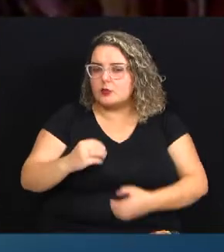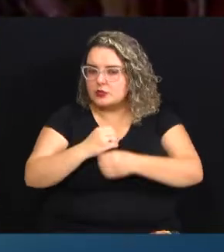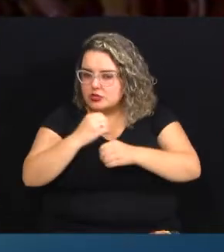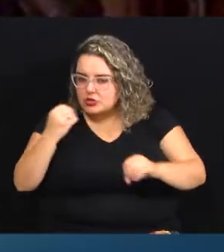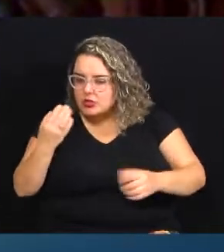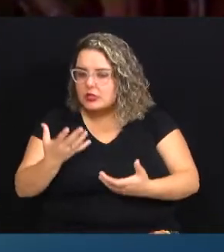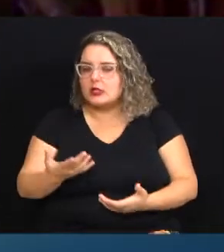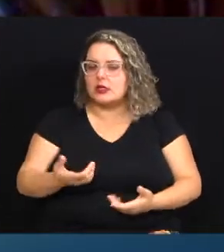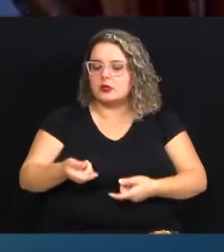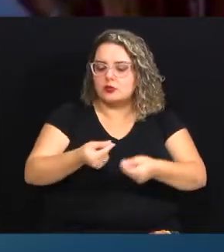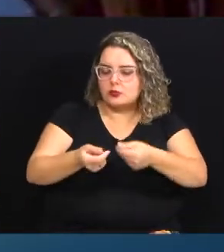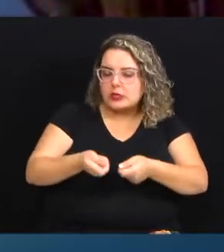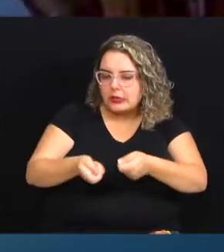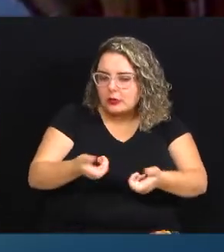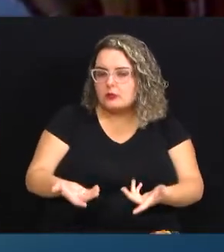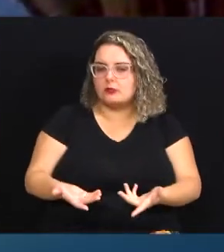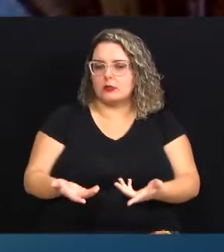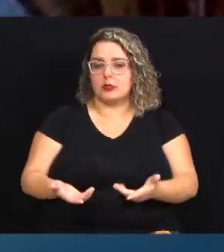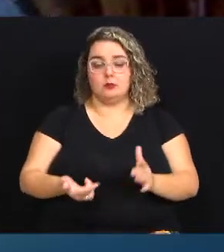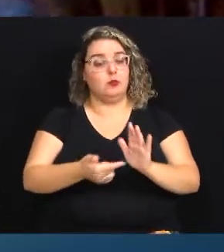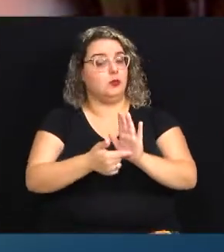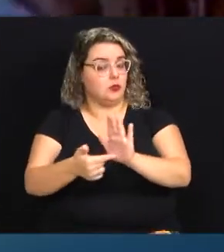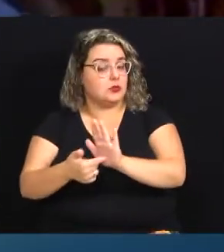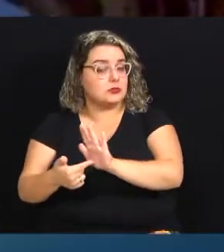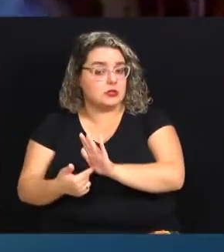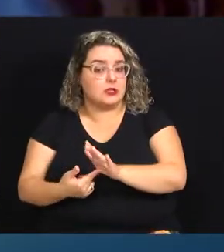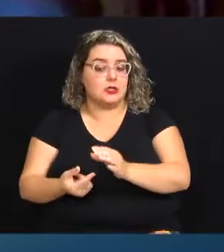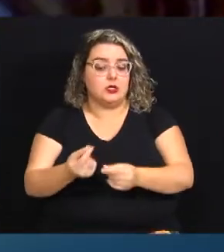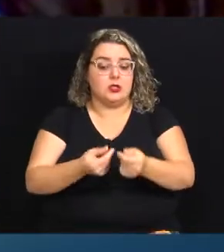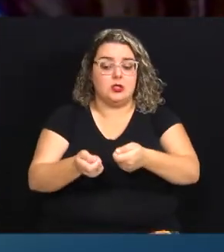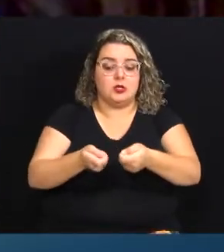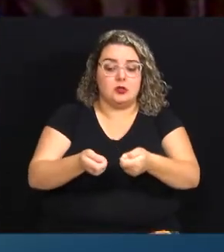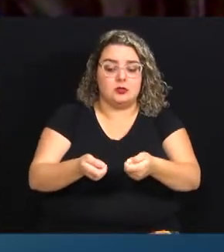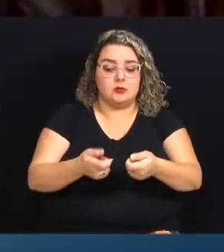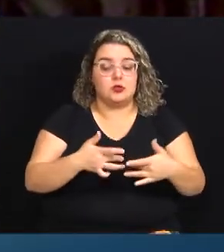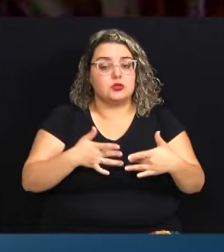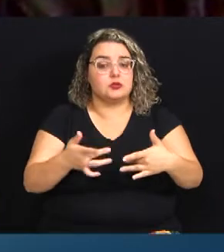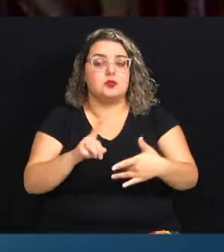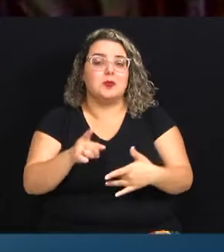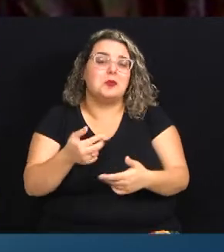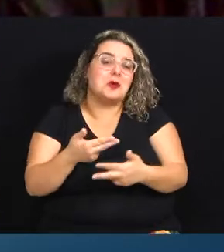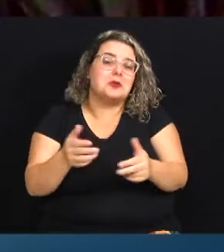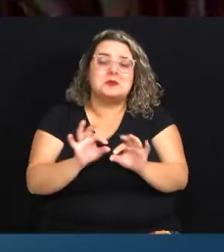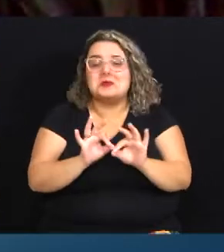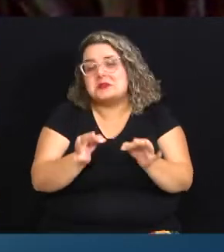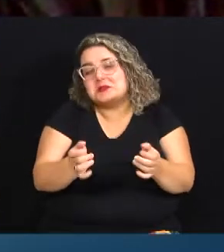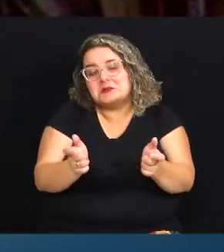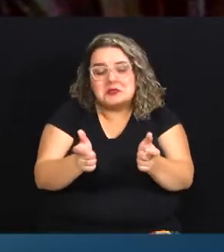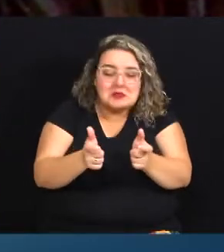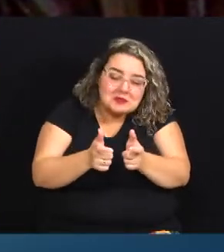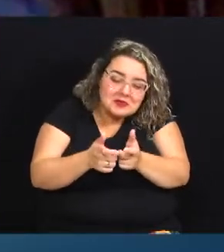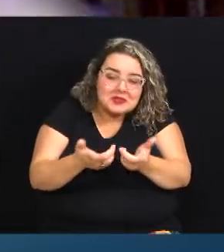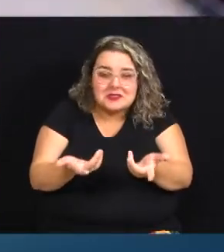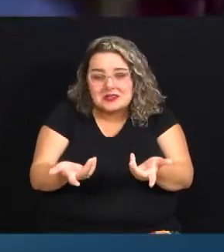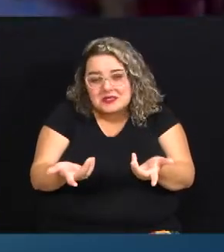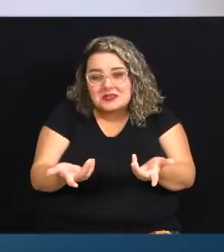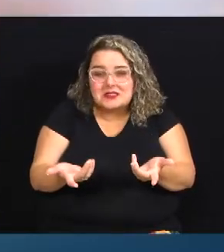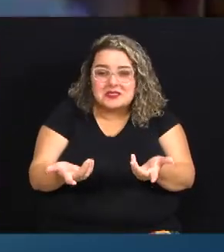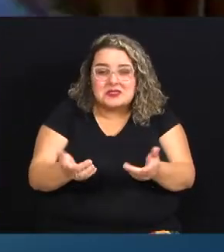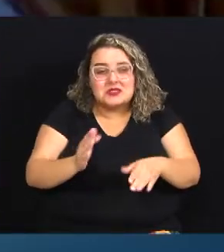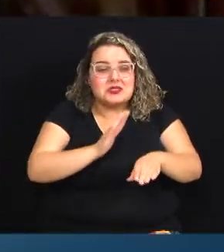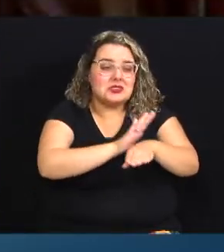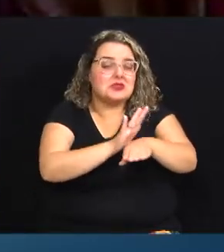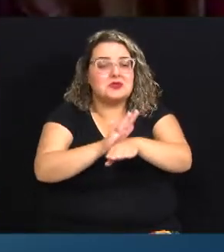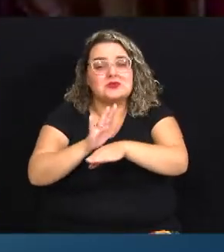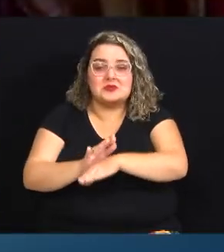para mostrar que a economia solidária não é uma coisa pequenininha, não é uma coisa de quebrar o galho de